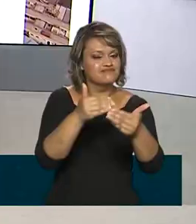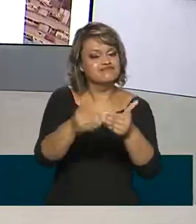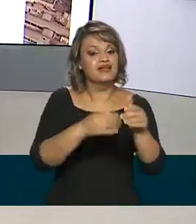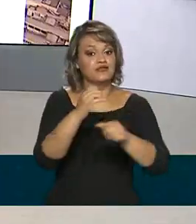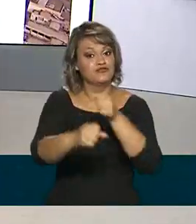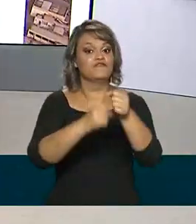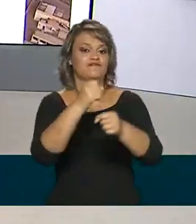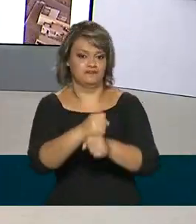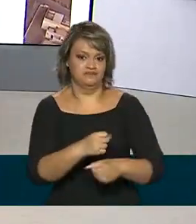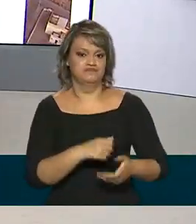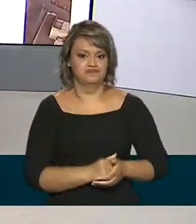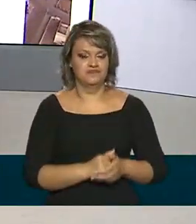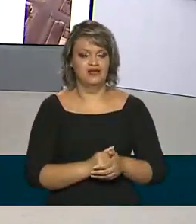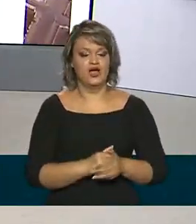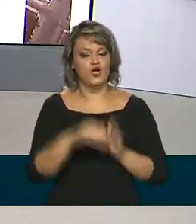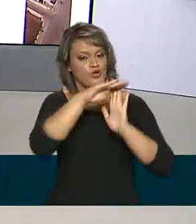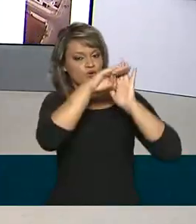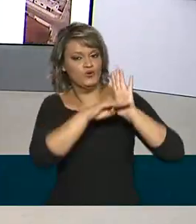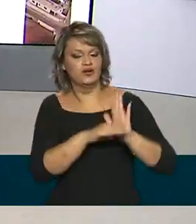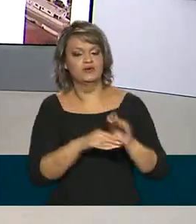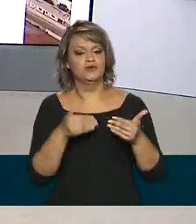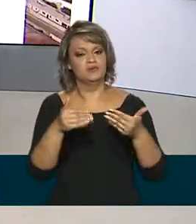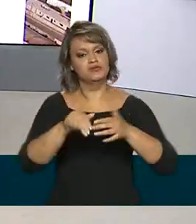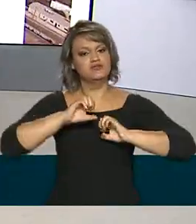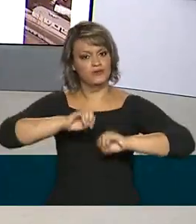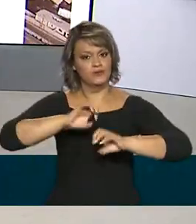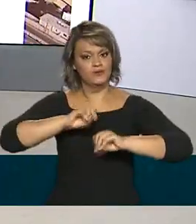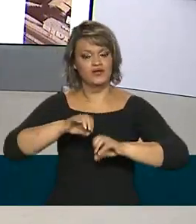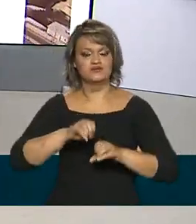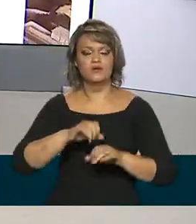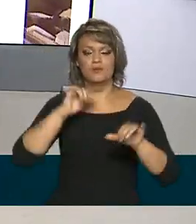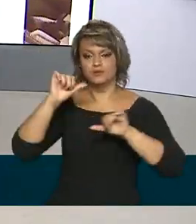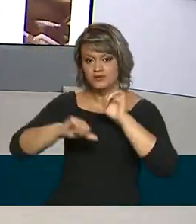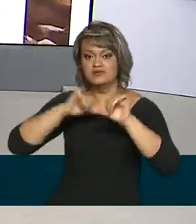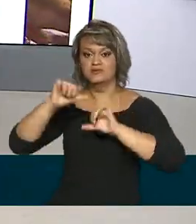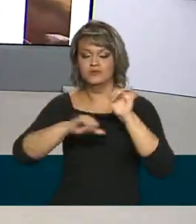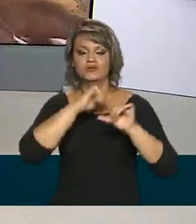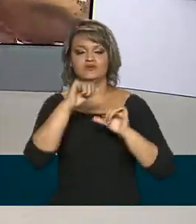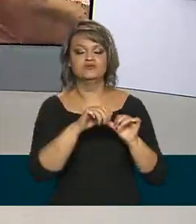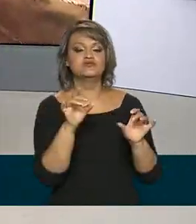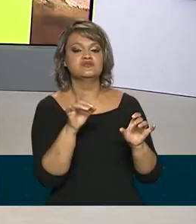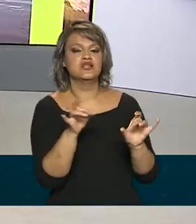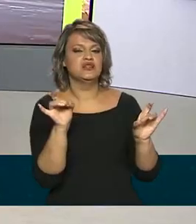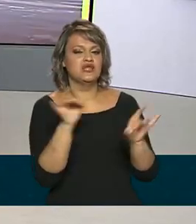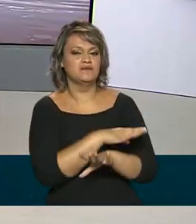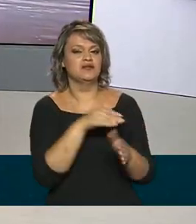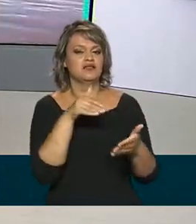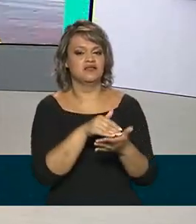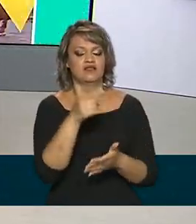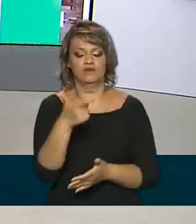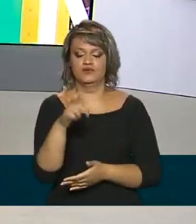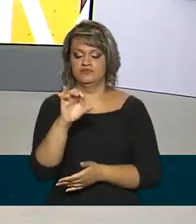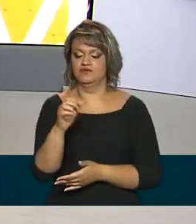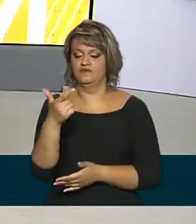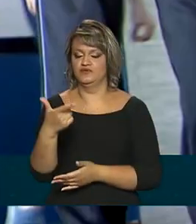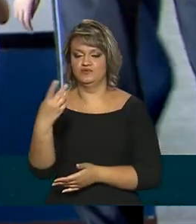partir do ano que vem. Segundo o cronograma do Ministério da Educação, as mudanças devem ser concluídas até 2024.